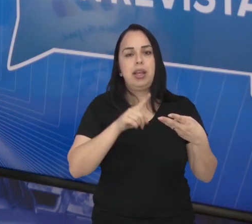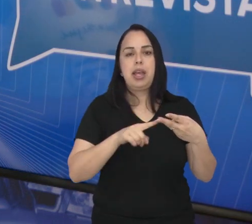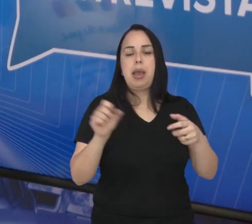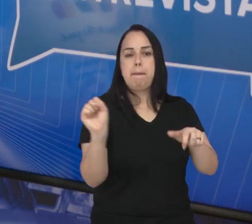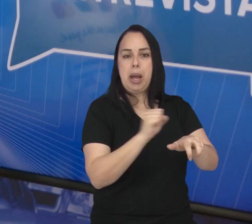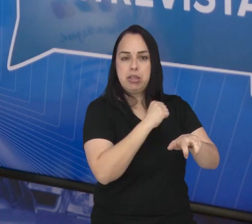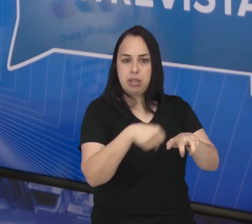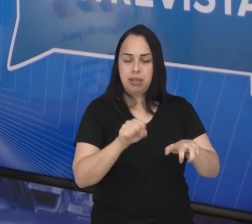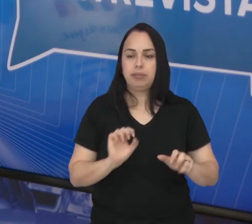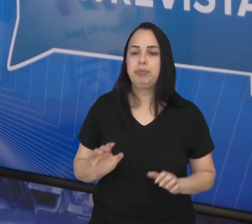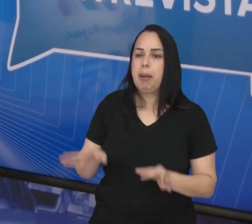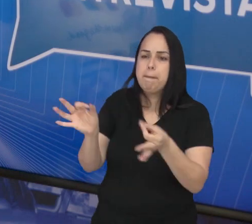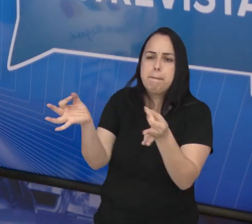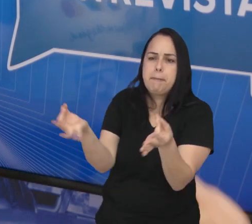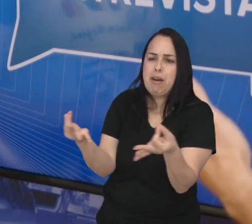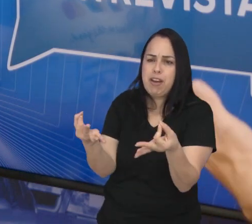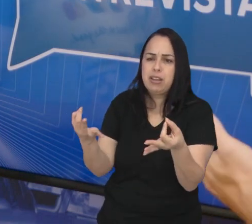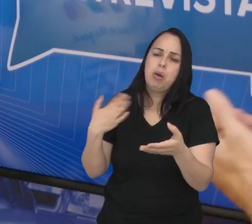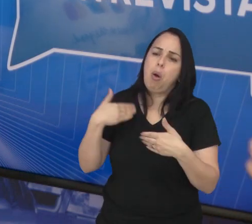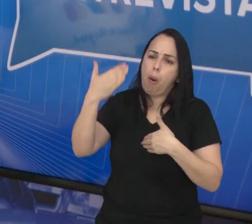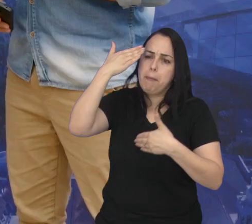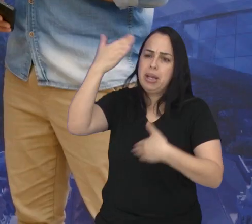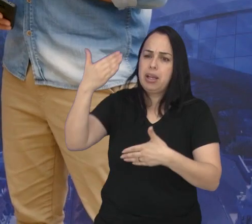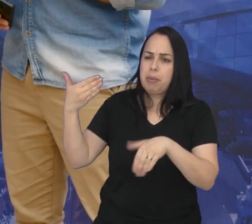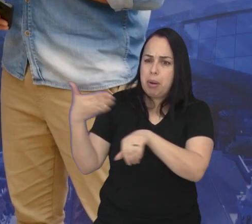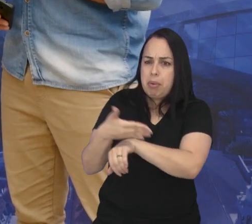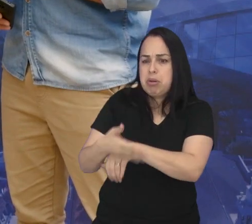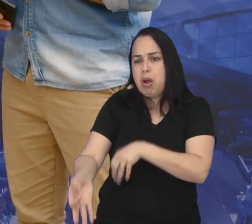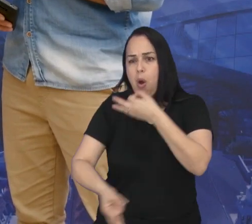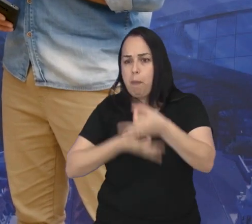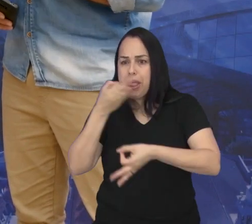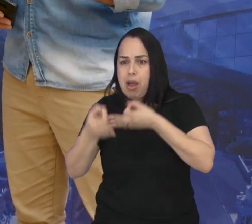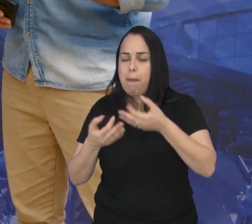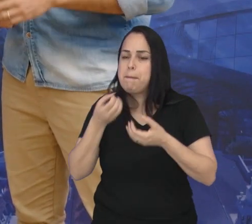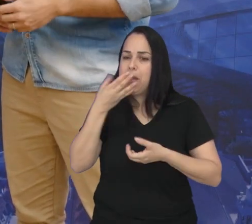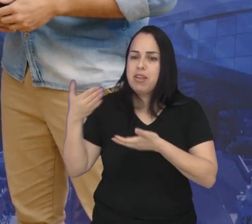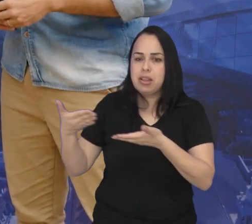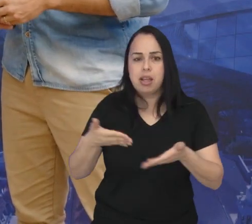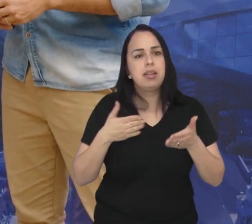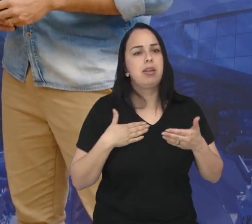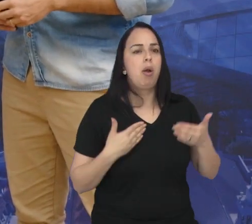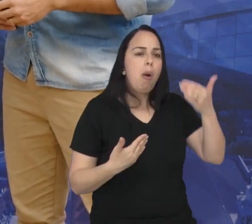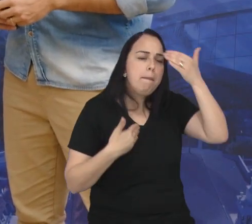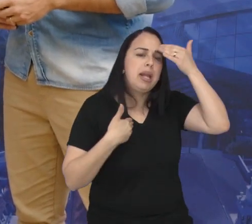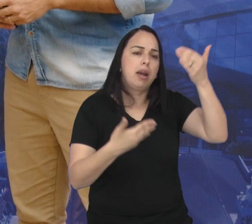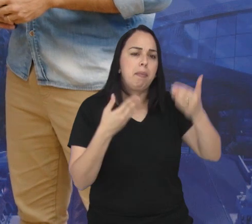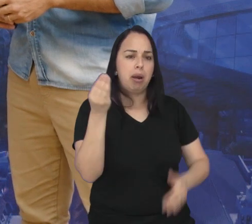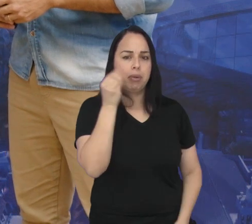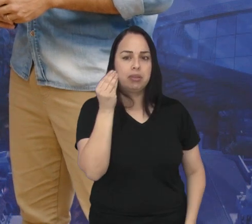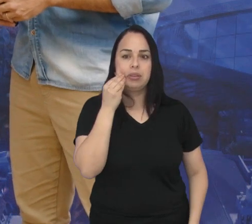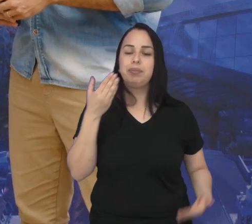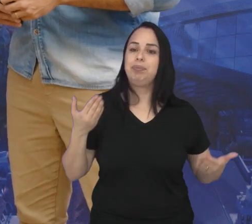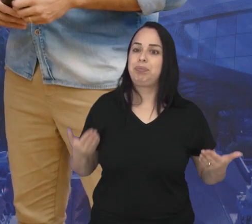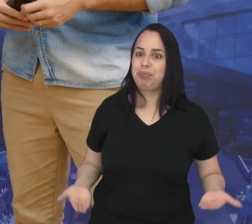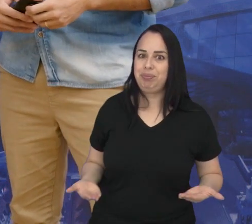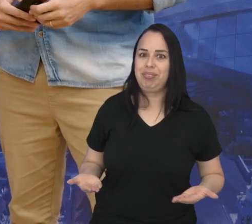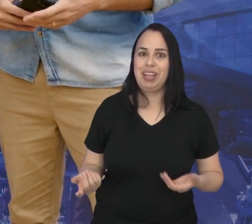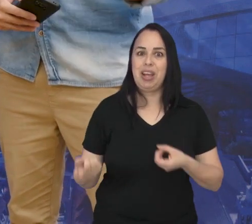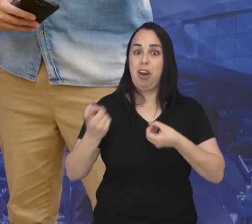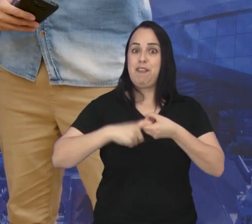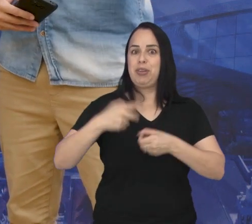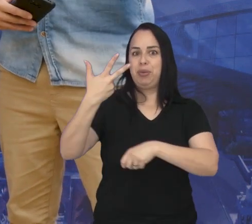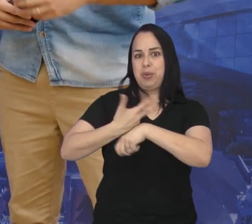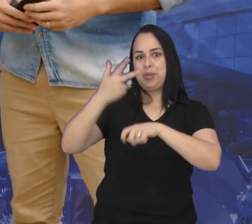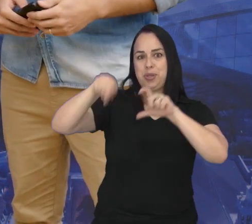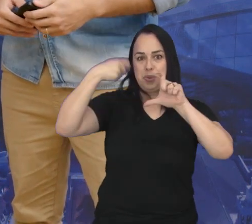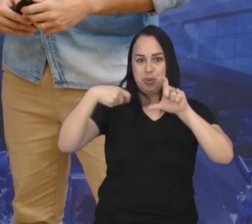de maus-tratos. Perfeito. Mas, Zé, muito obrigado pela sua participação. Seja sempre muito bem-vindo. Muito obrigada pela oportunidade. É isso aí, pessoal.